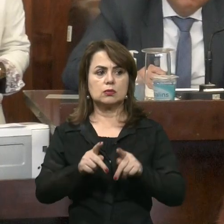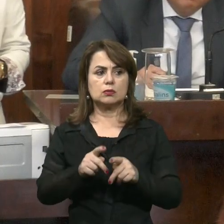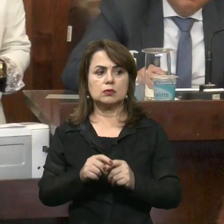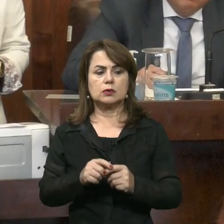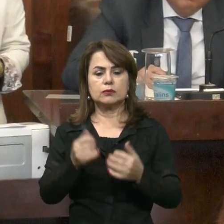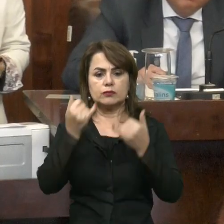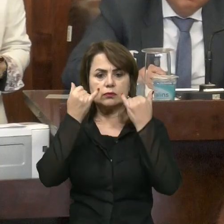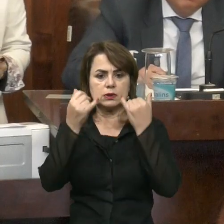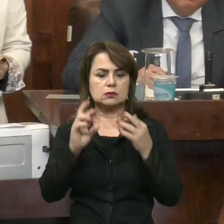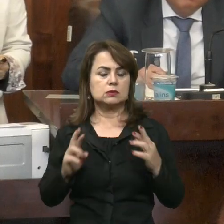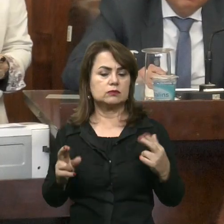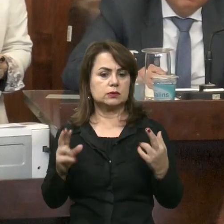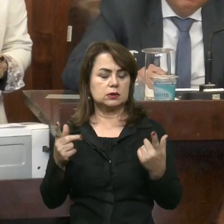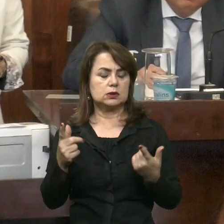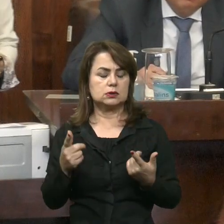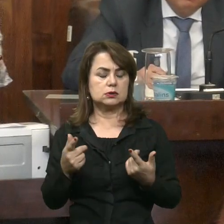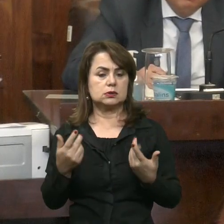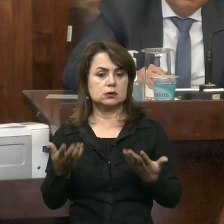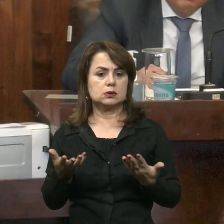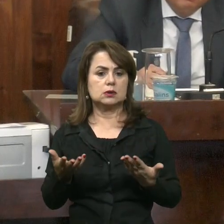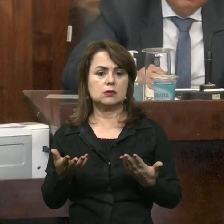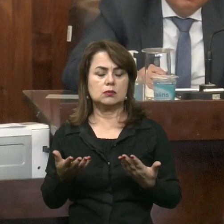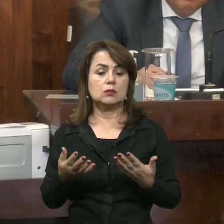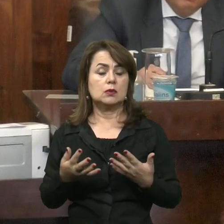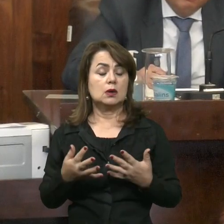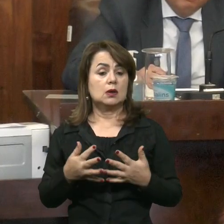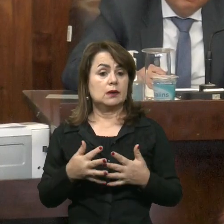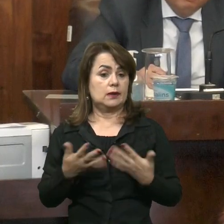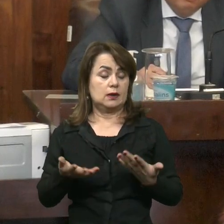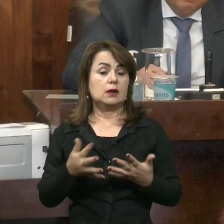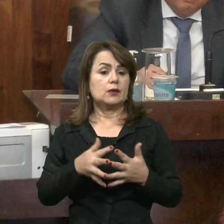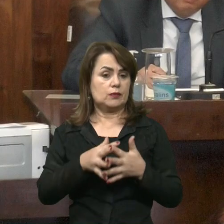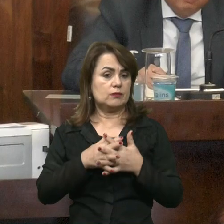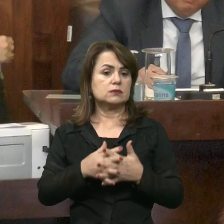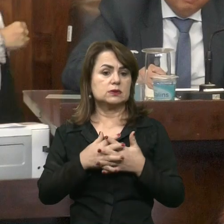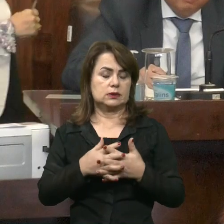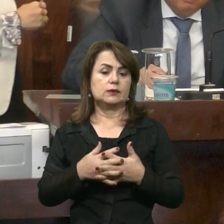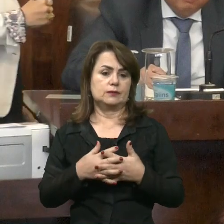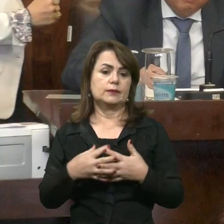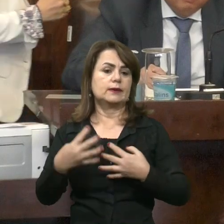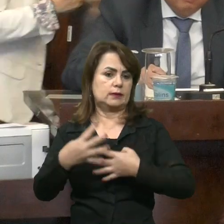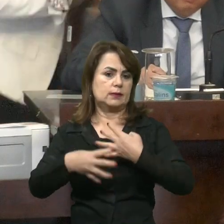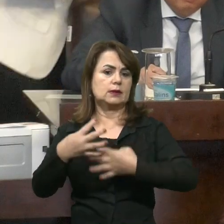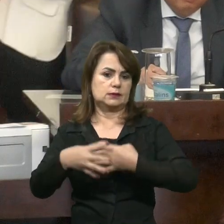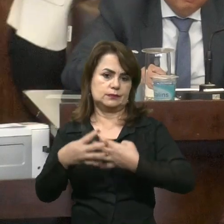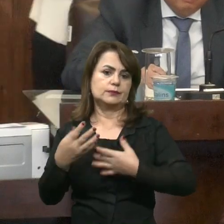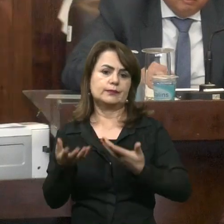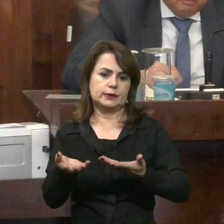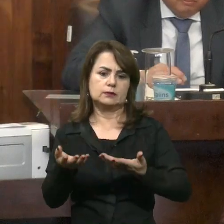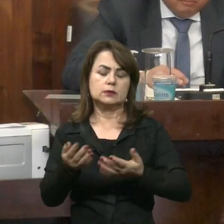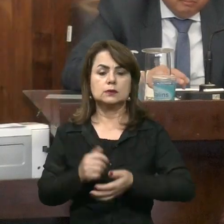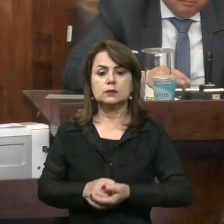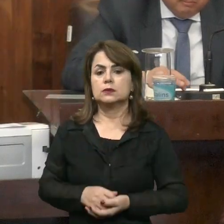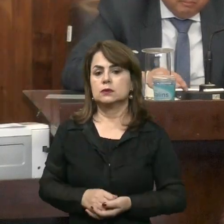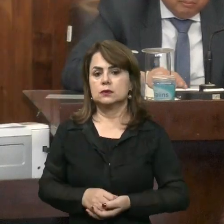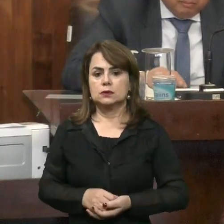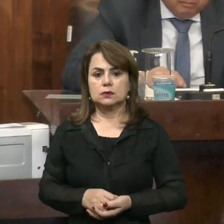Infelizmente Isso Não Ajuda Não Colabora Não Melhora Em Nada Dando